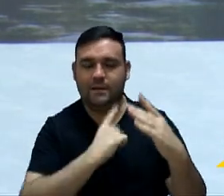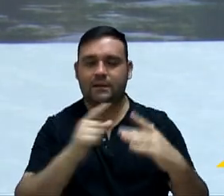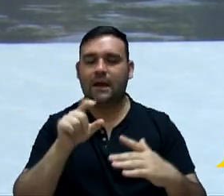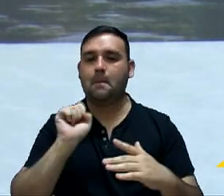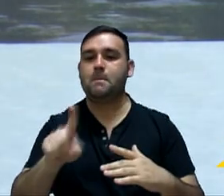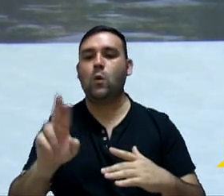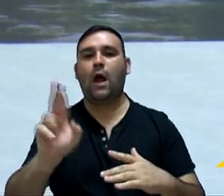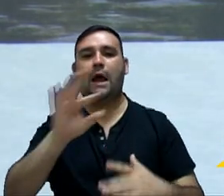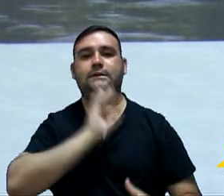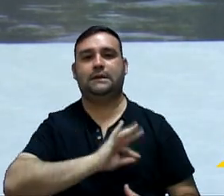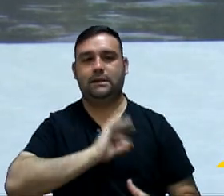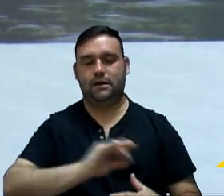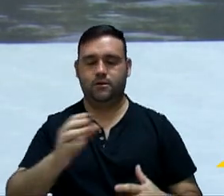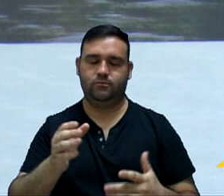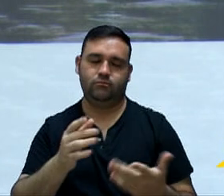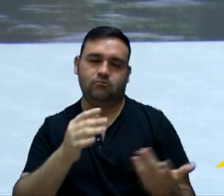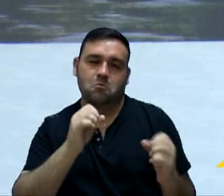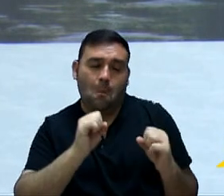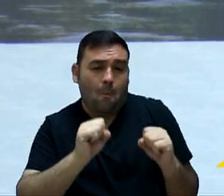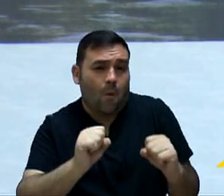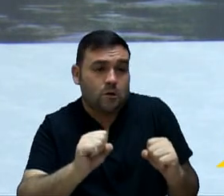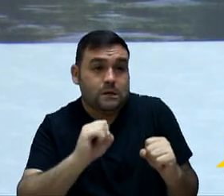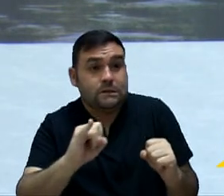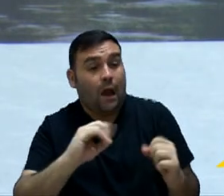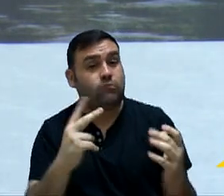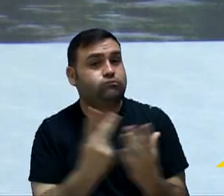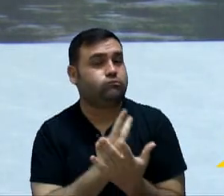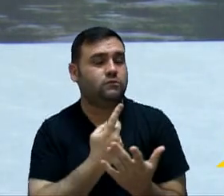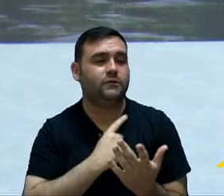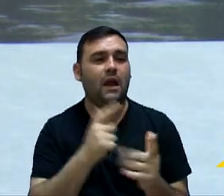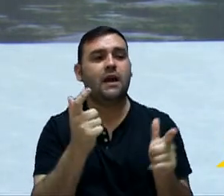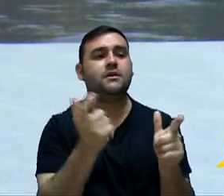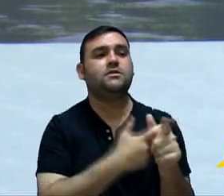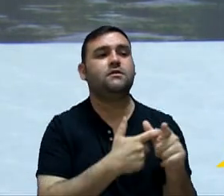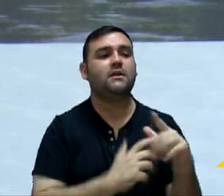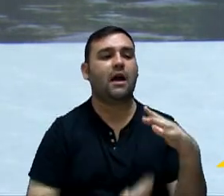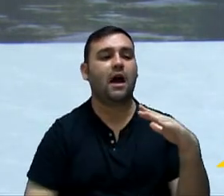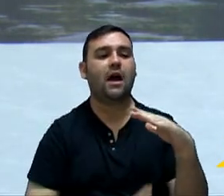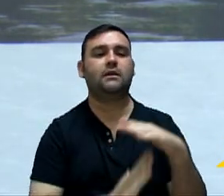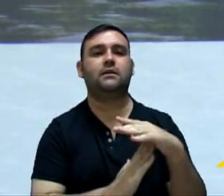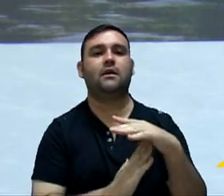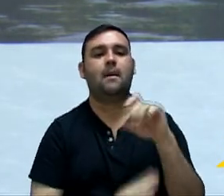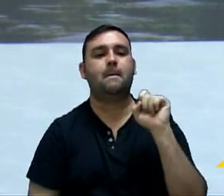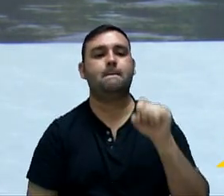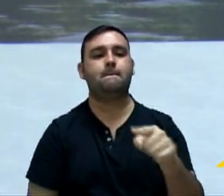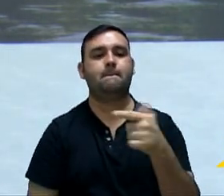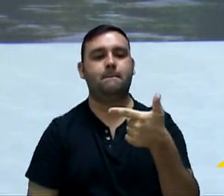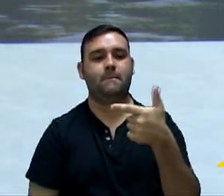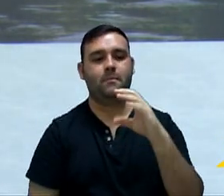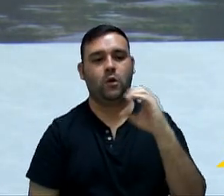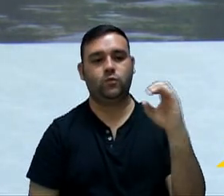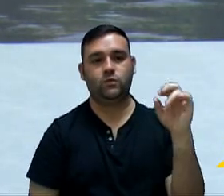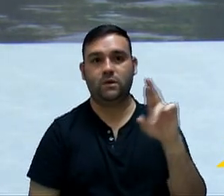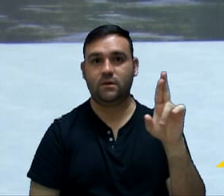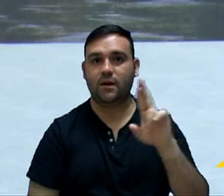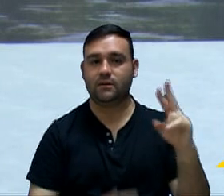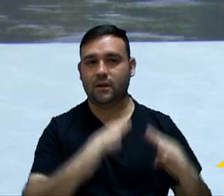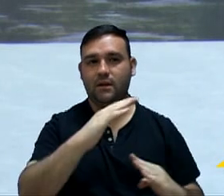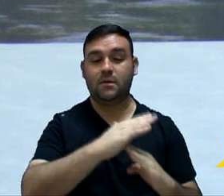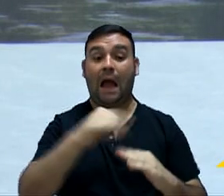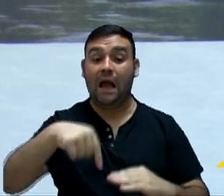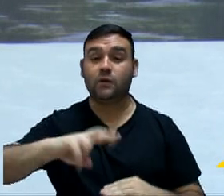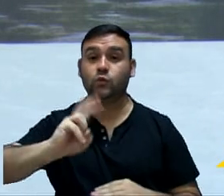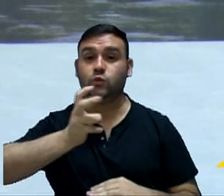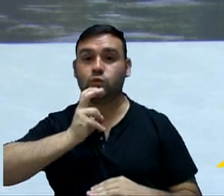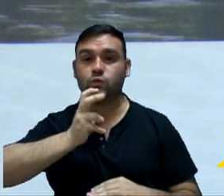recebe mil reais, ele poderá, se fosse o caso, se endividar em até mil e duzentos reais. No caso